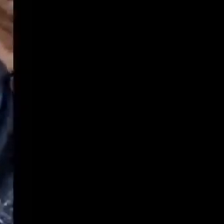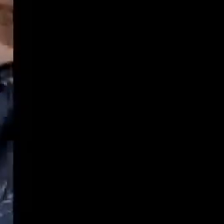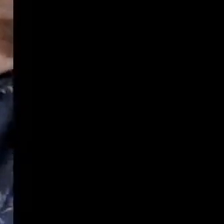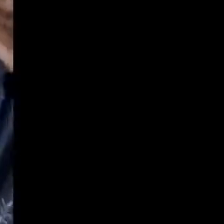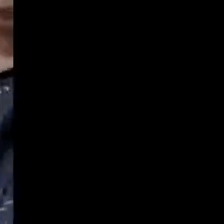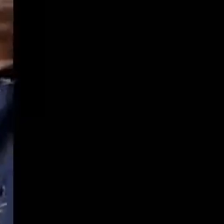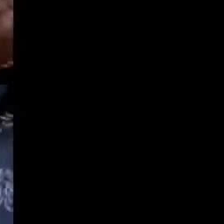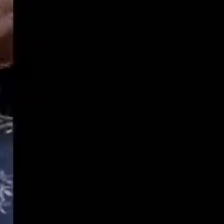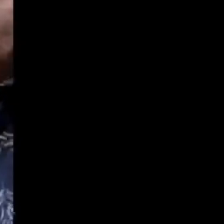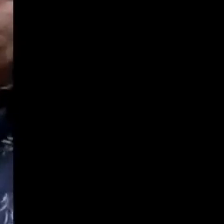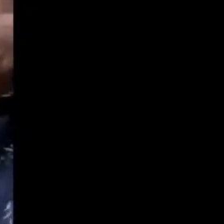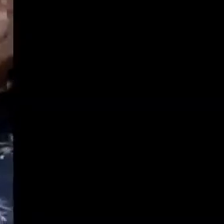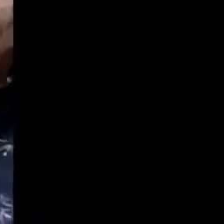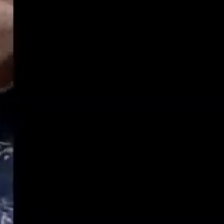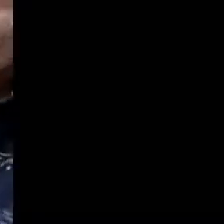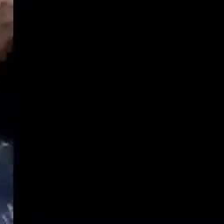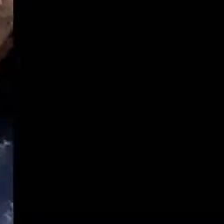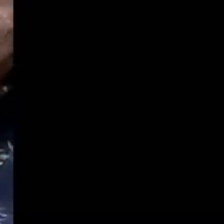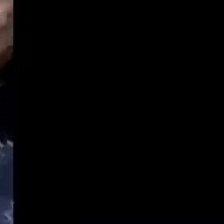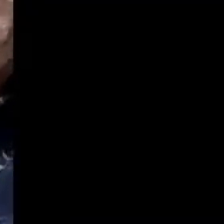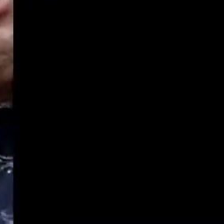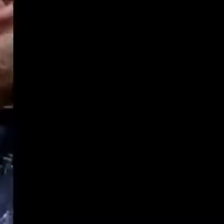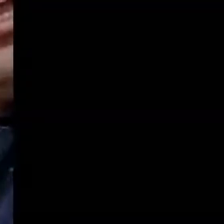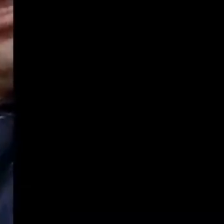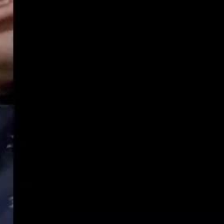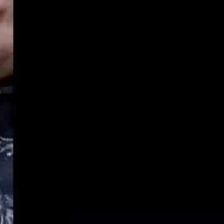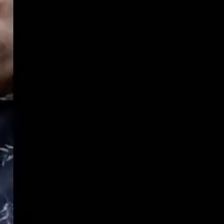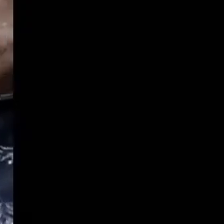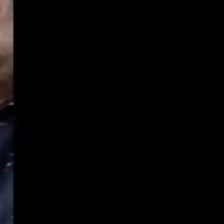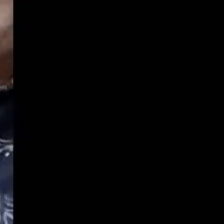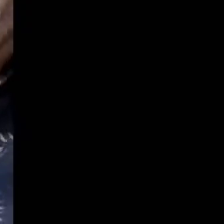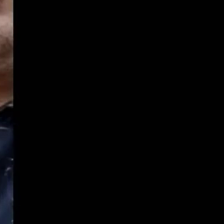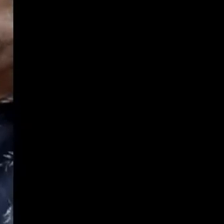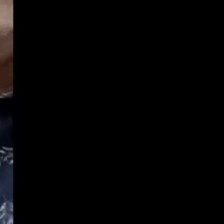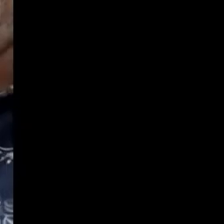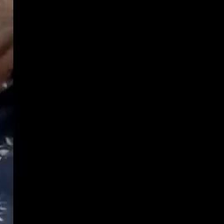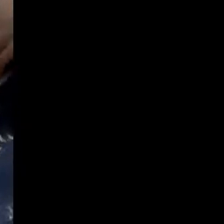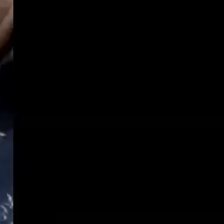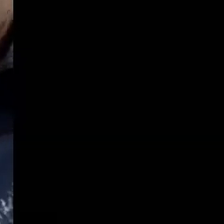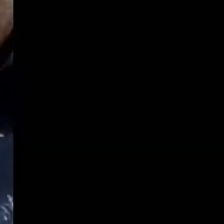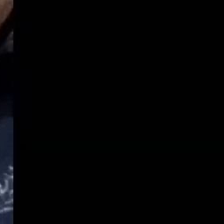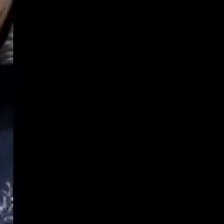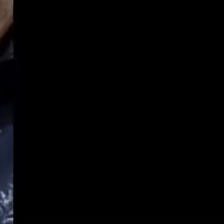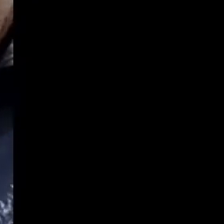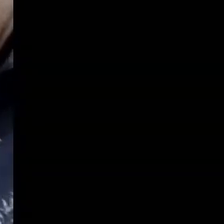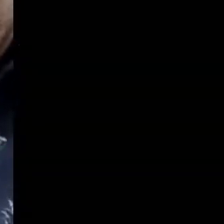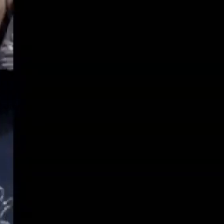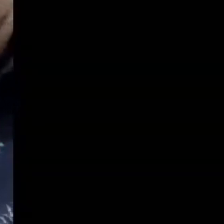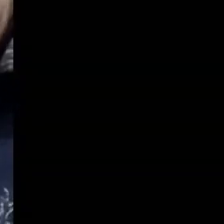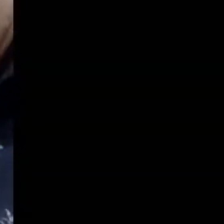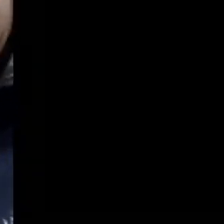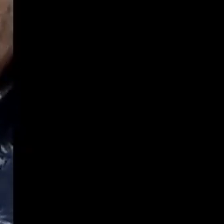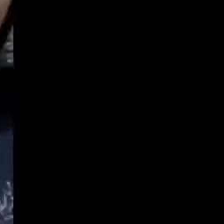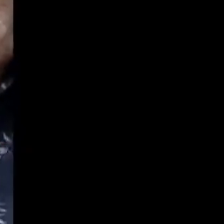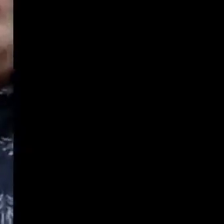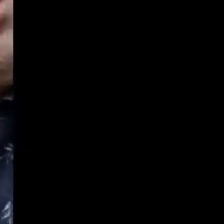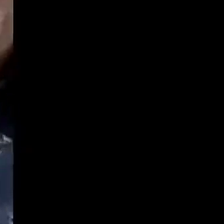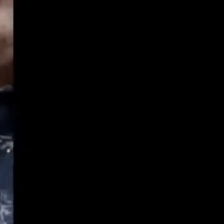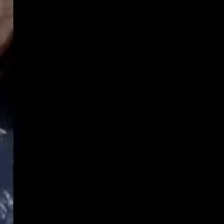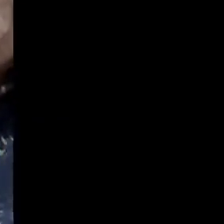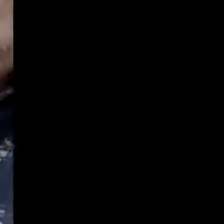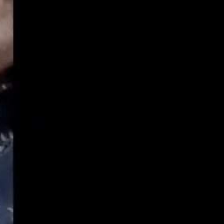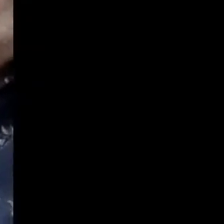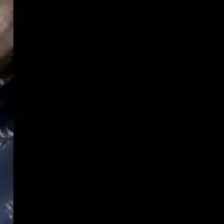as obras, inclusive agora com a previsão nos próximos dias de ser pavimentada asfaltada dos primeiros trechos, aliás, o primeiro trecho